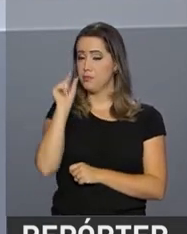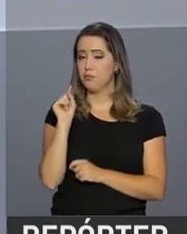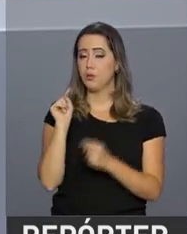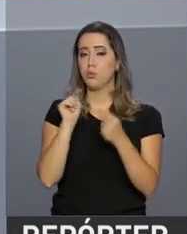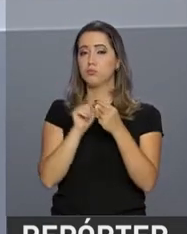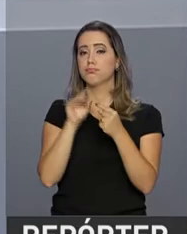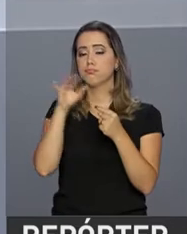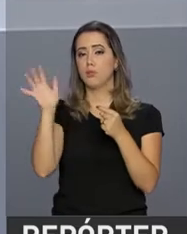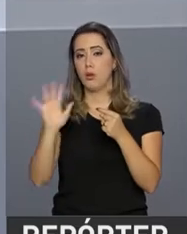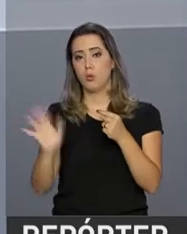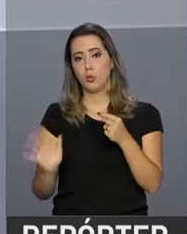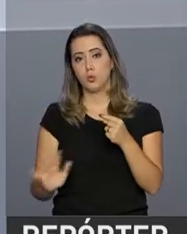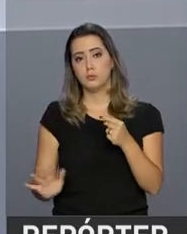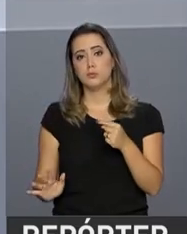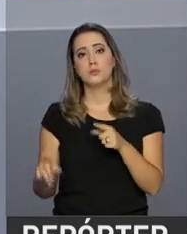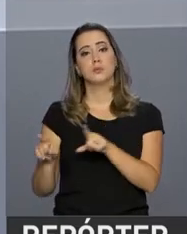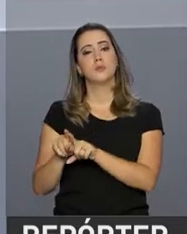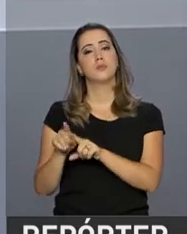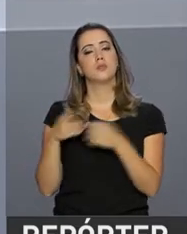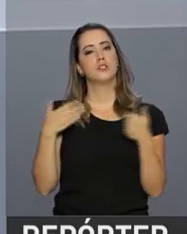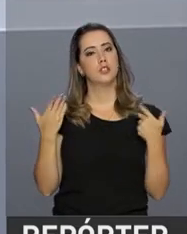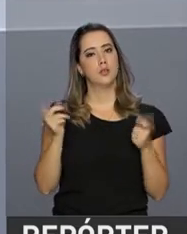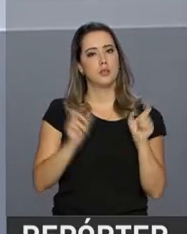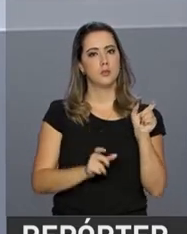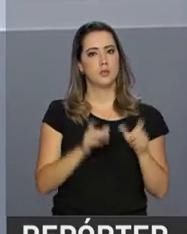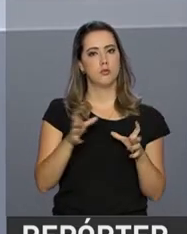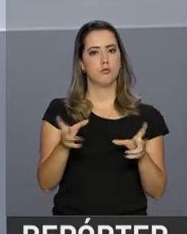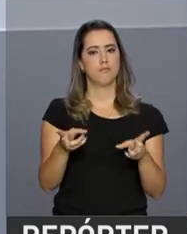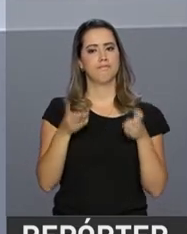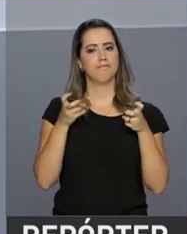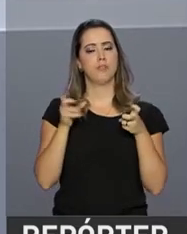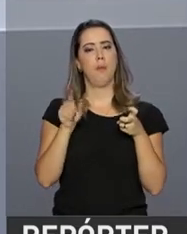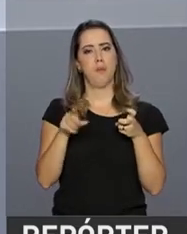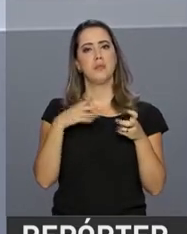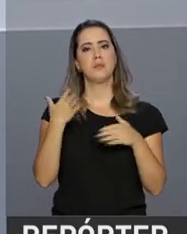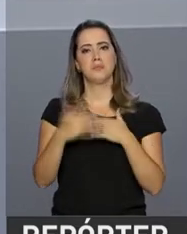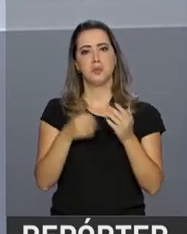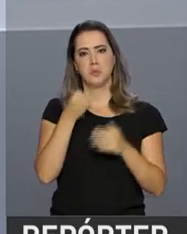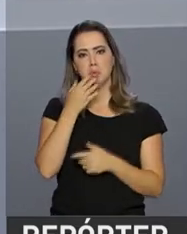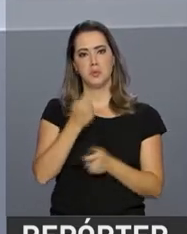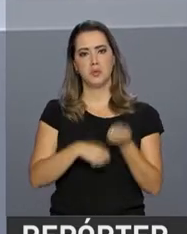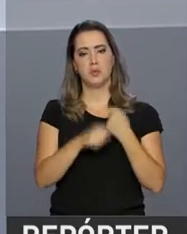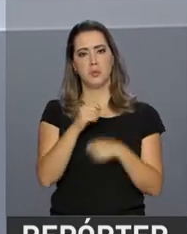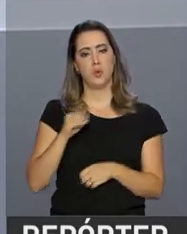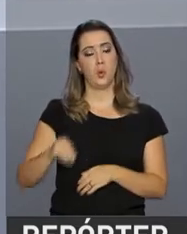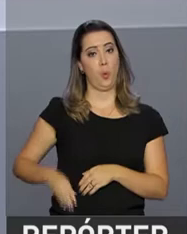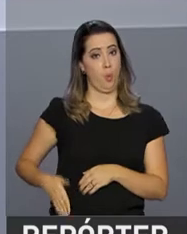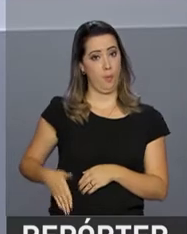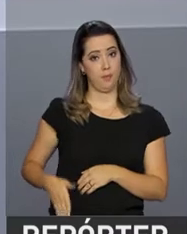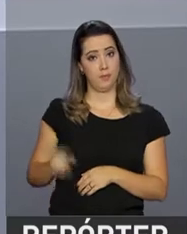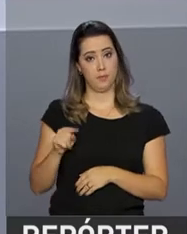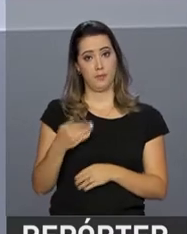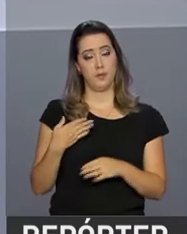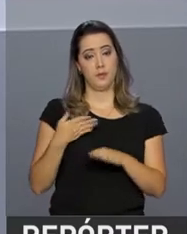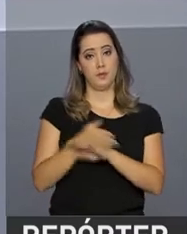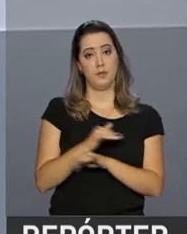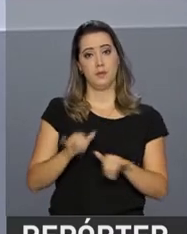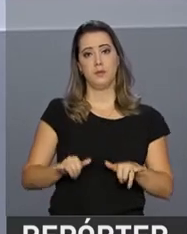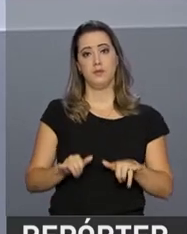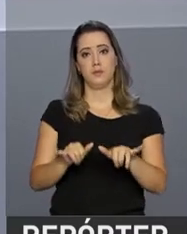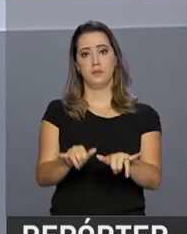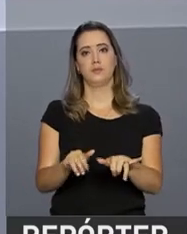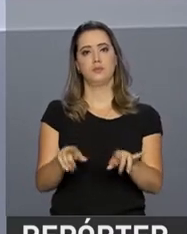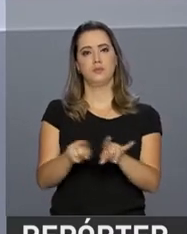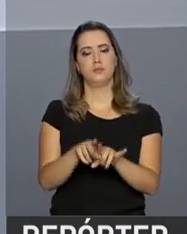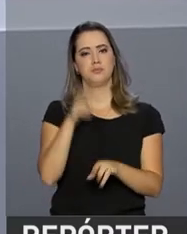expressiva do índice. E o consumidor brasileiro já sentiu esse desempenho da economia no bolso. Na ida ao supermercado,